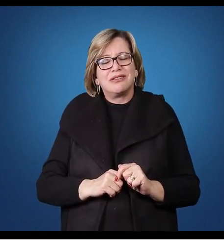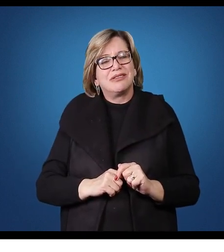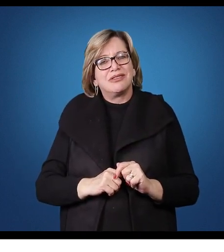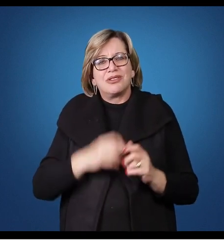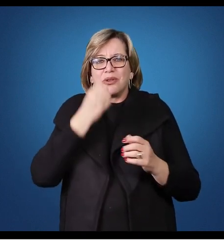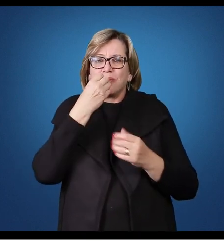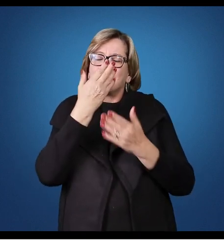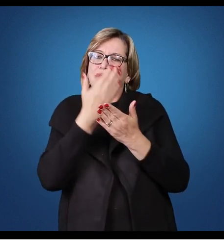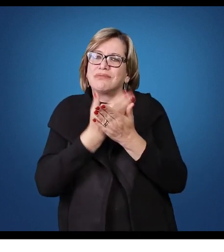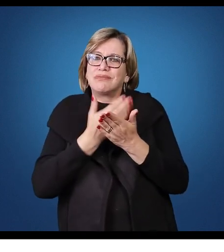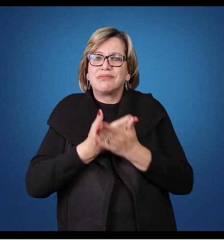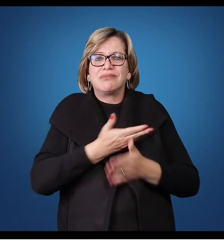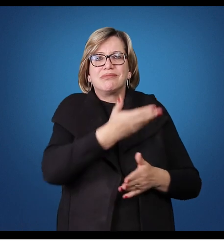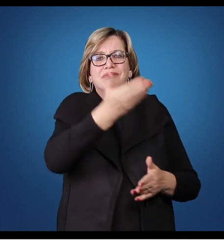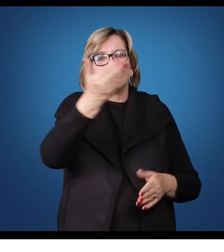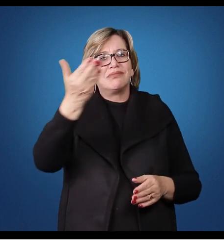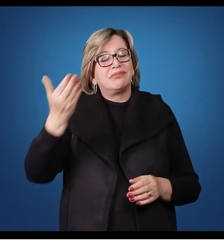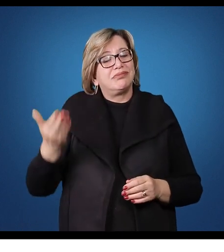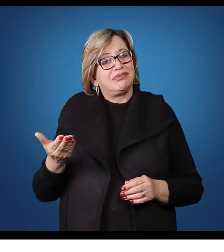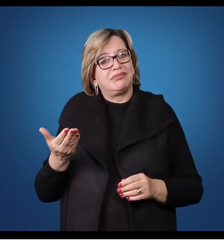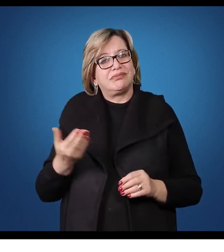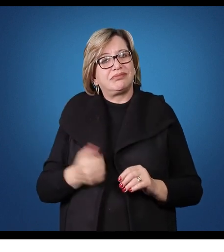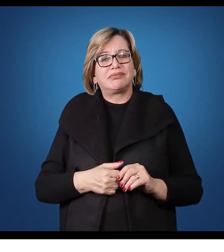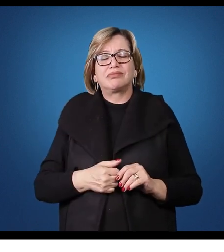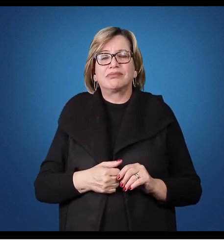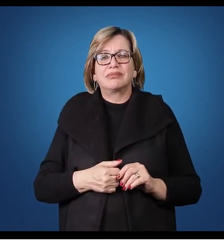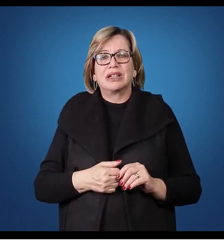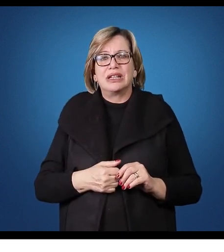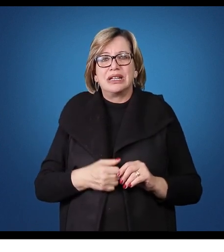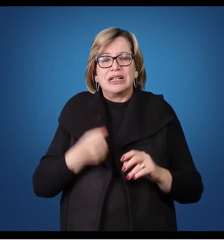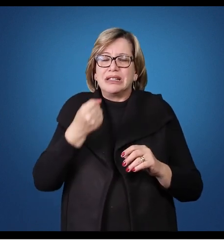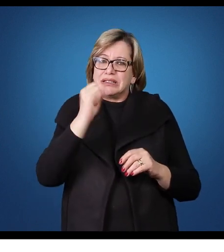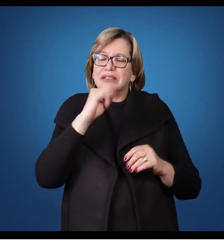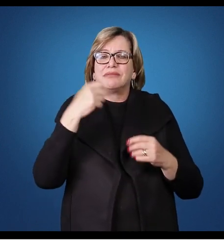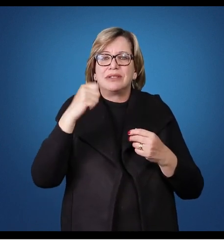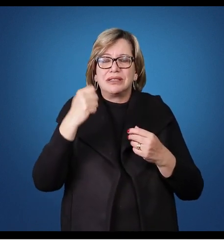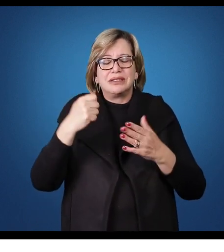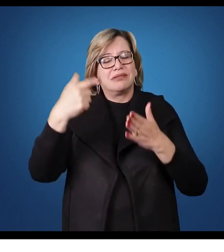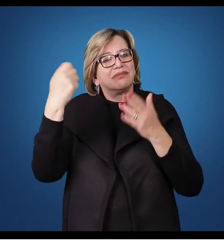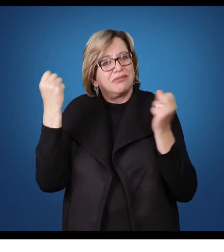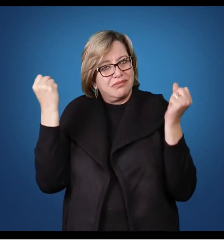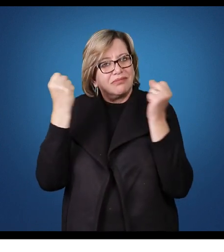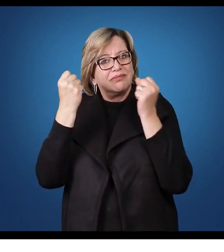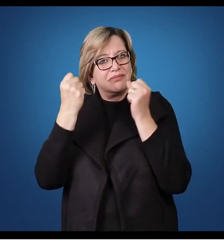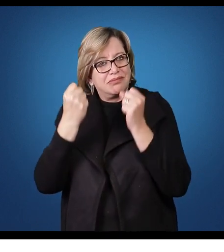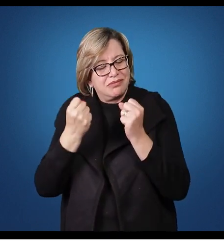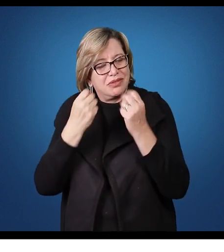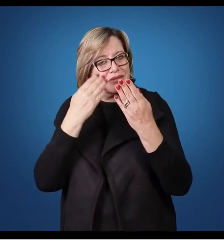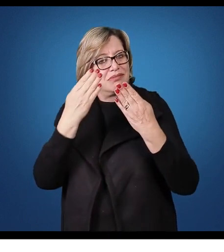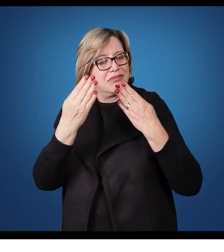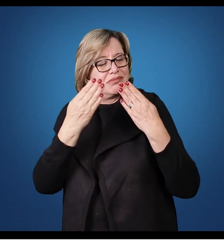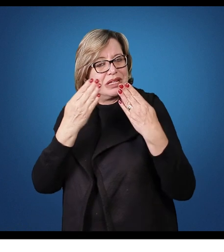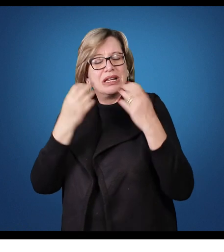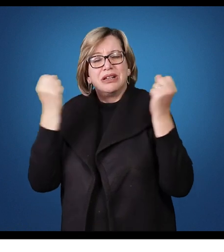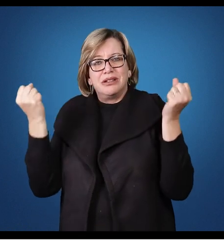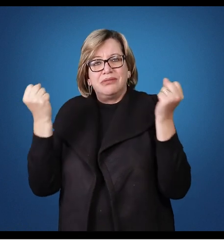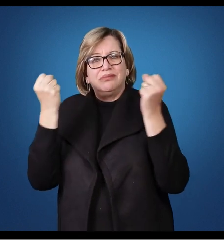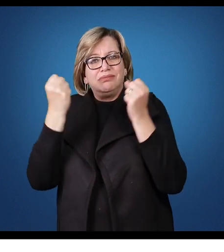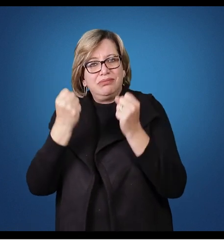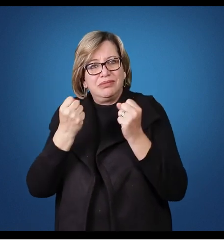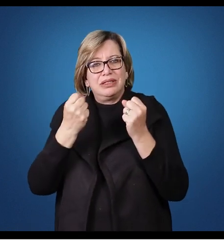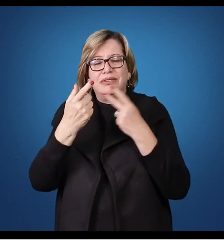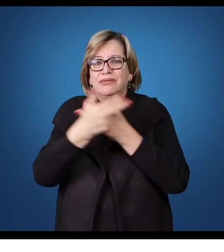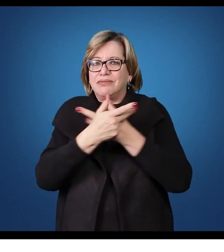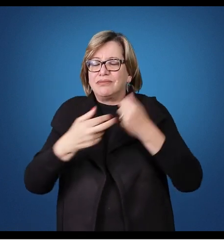Um bom estudo para todos vocês. Caso precisem de informações adicionais sobre análise, são diversas as